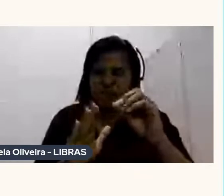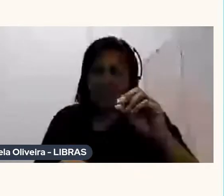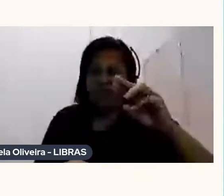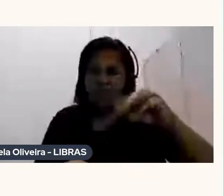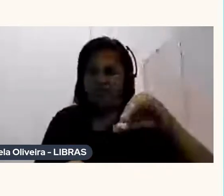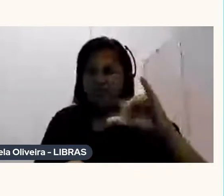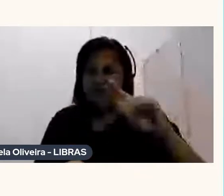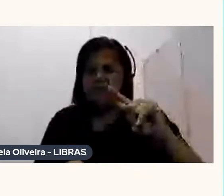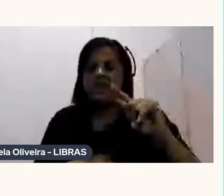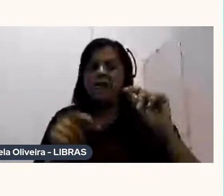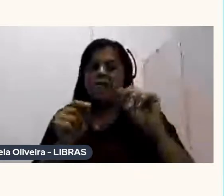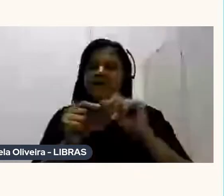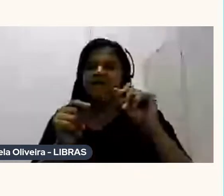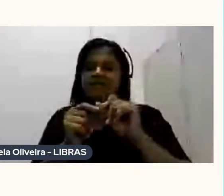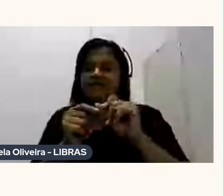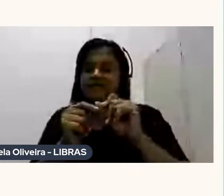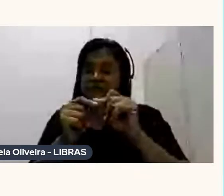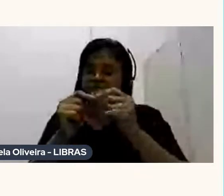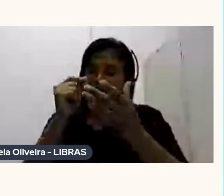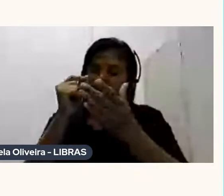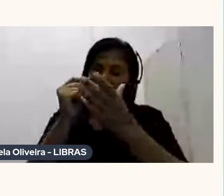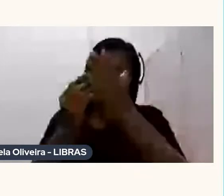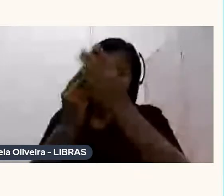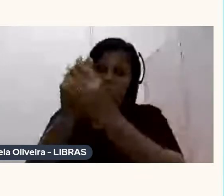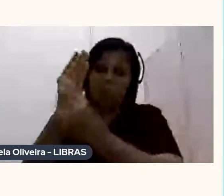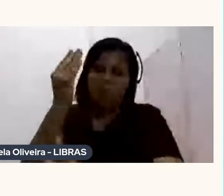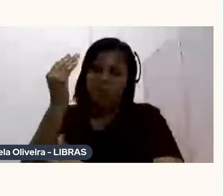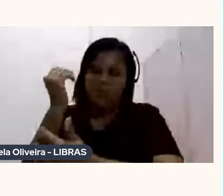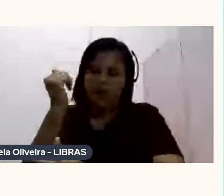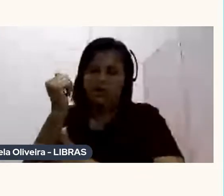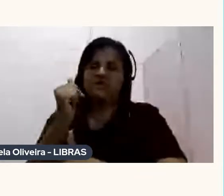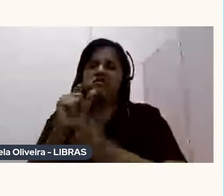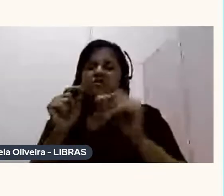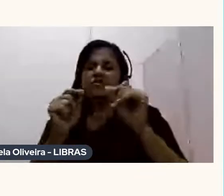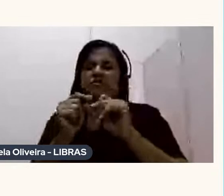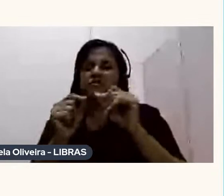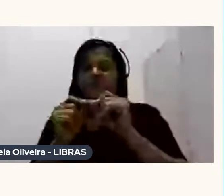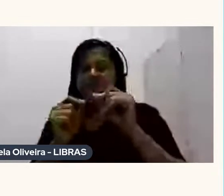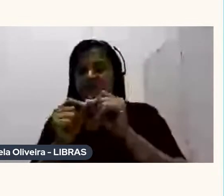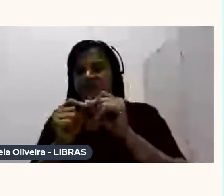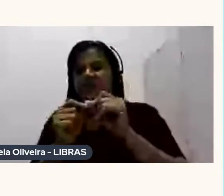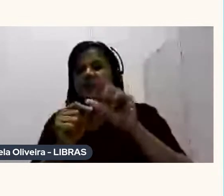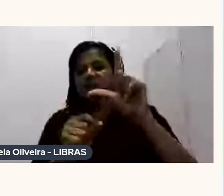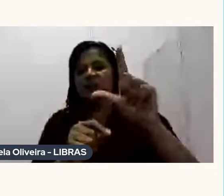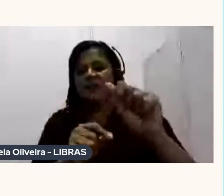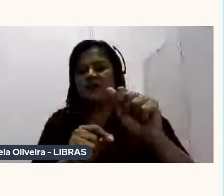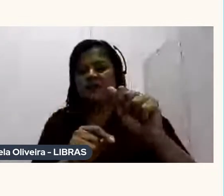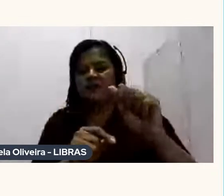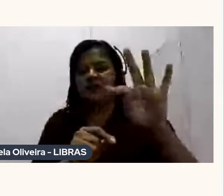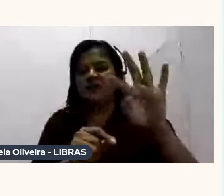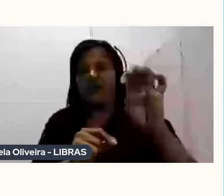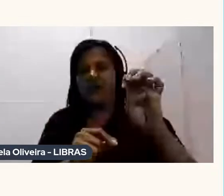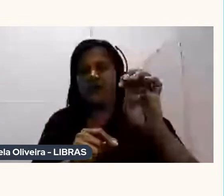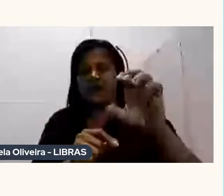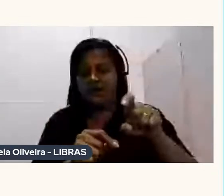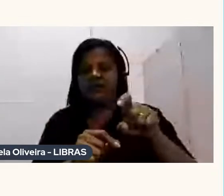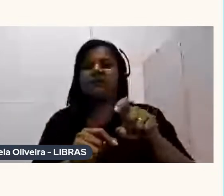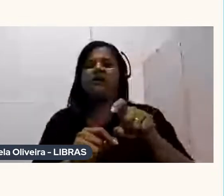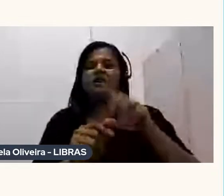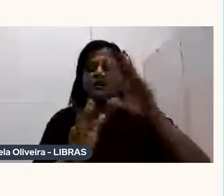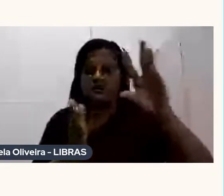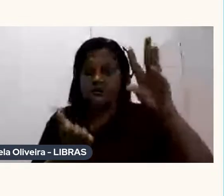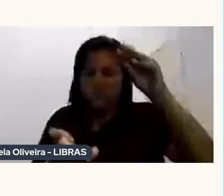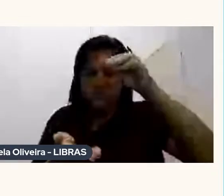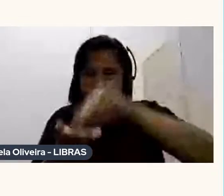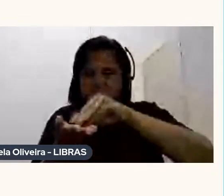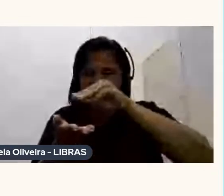aqui De uma peça Feita de borracha Látex Em que depois A gente Preenche Coloca Abre o molde Coloca um esqueletinho Né Uma